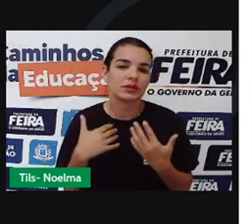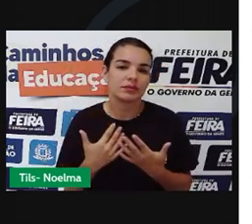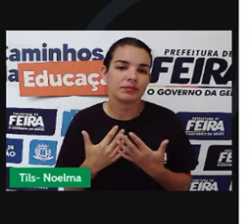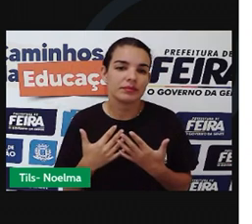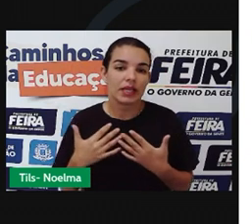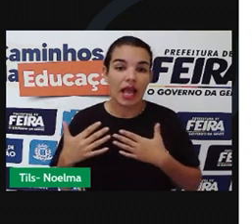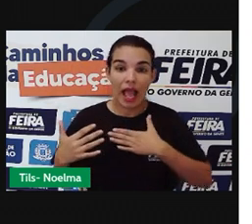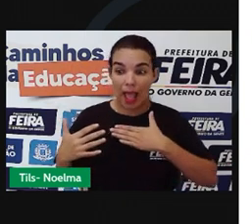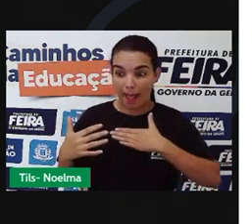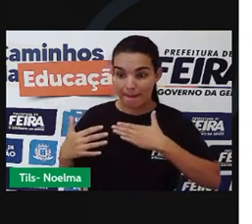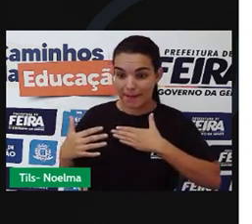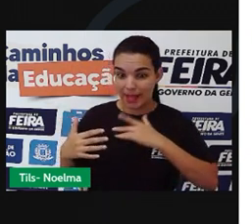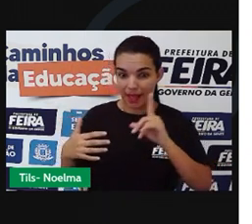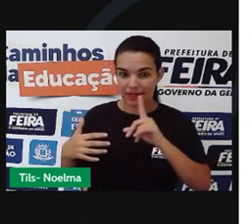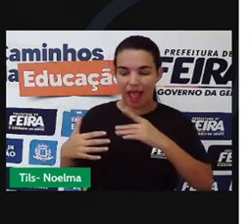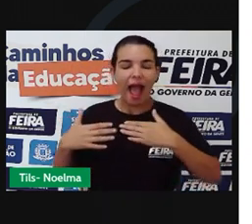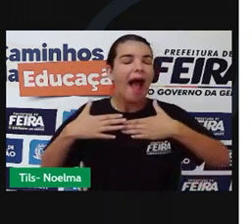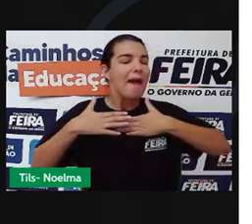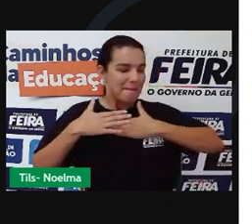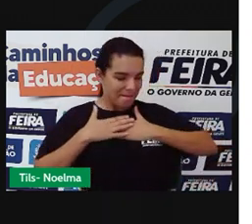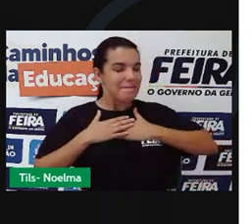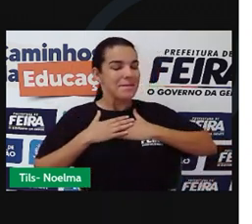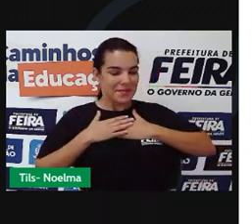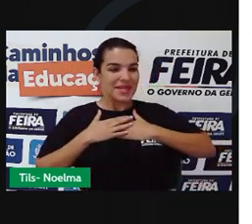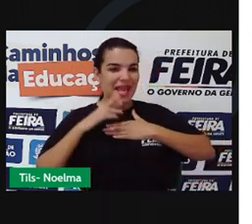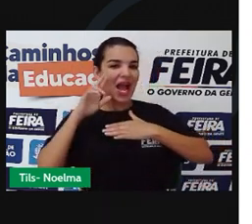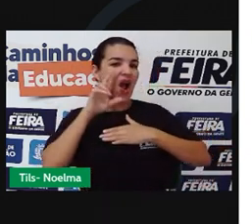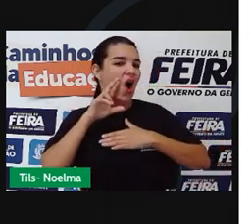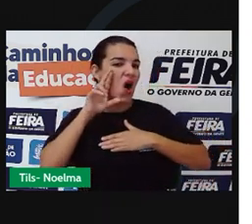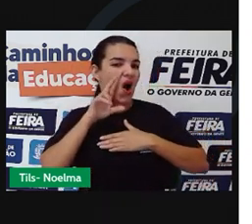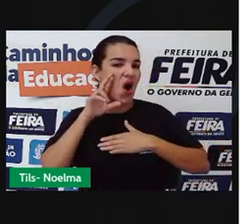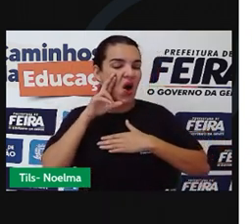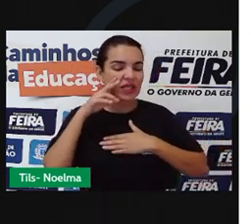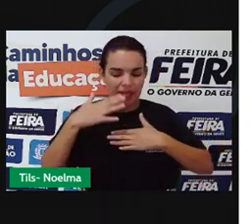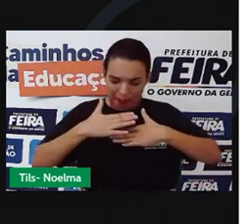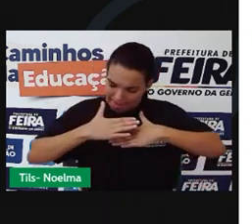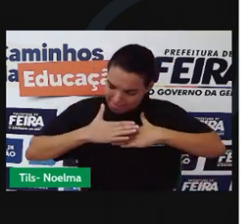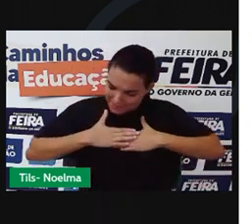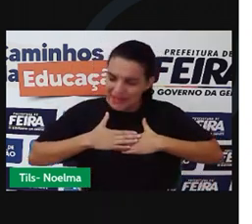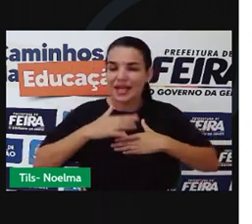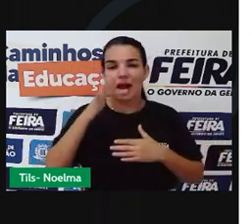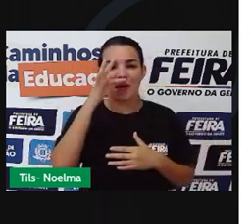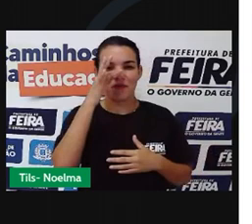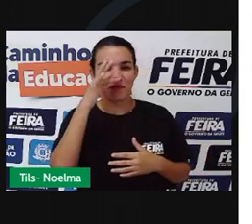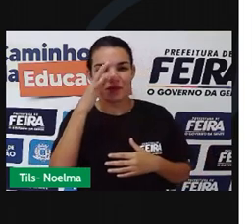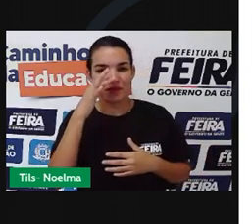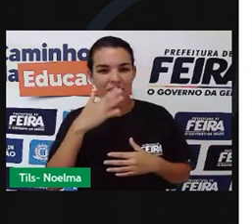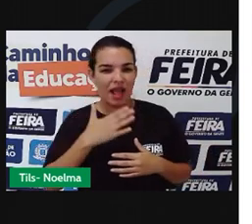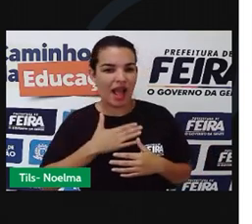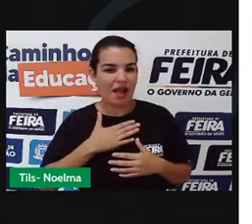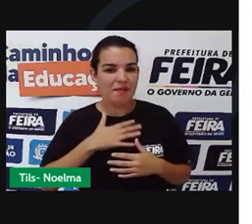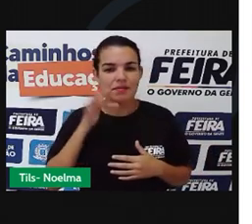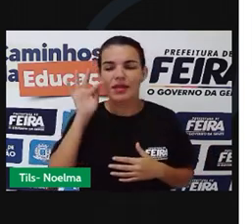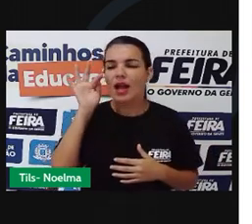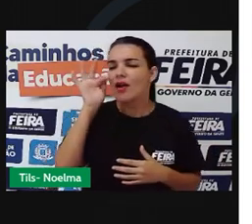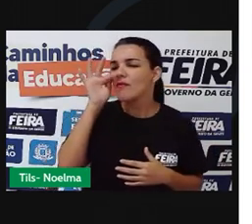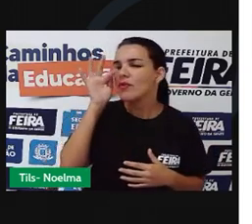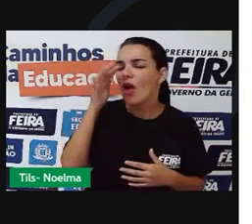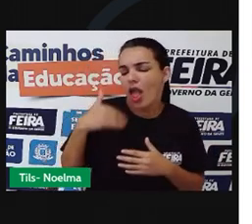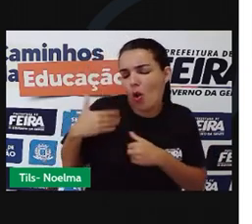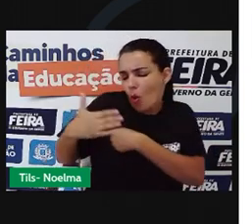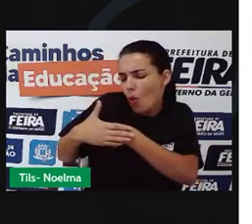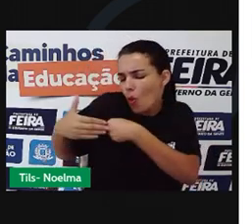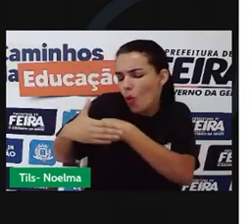A minha é a rosa. É a minha rosa. É a rosa que eu cuido com carinho.